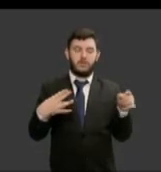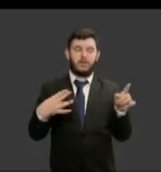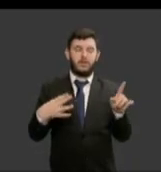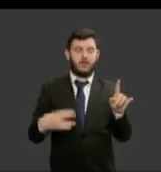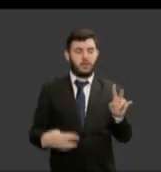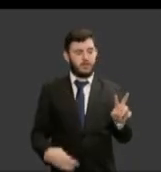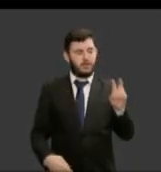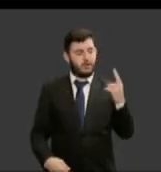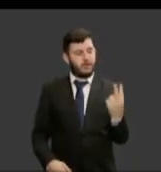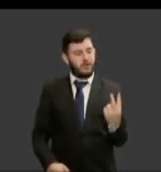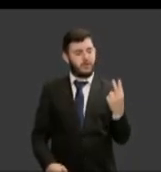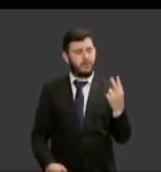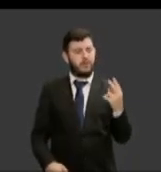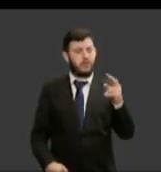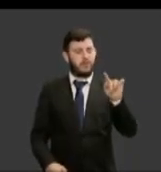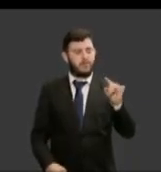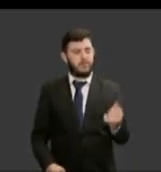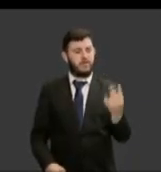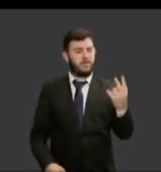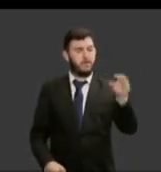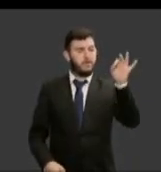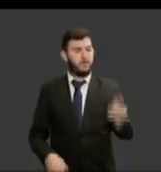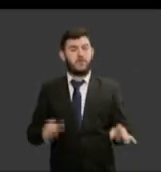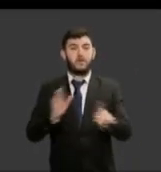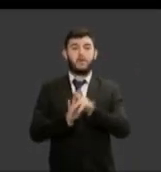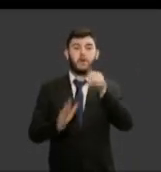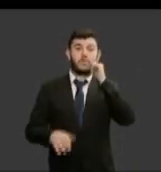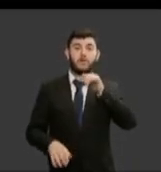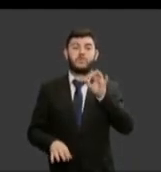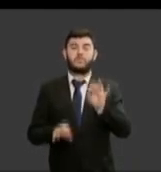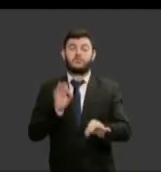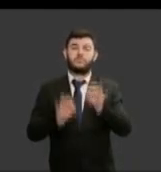de juízas com o número a próxima por favor